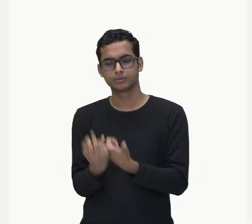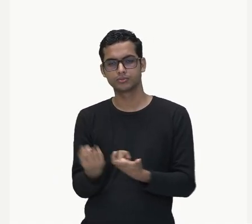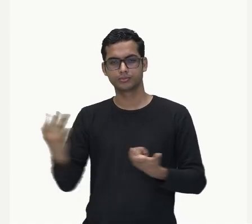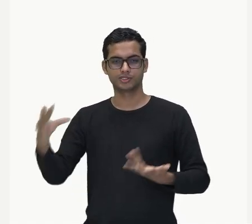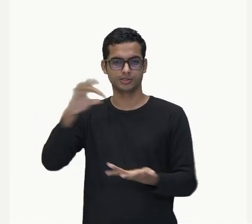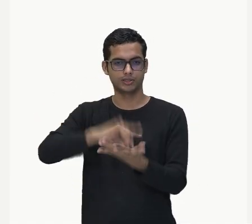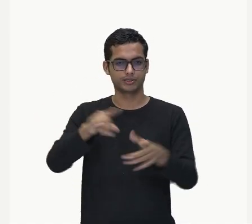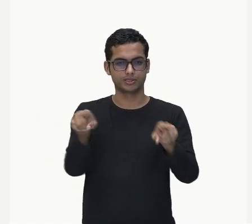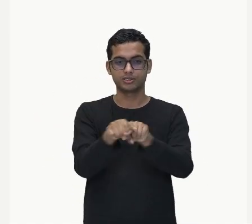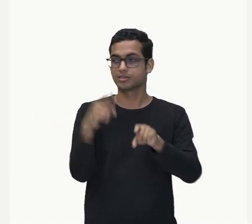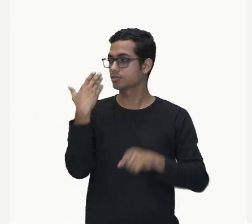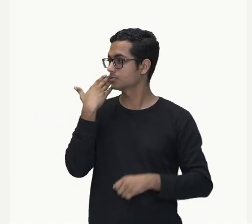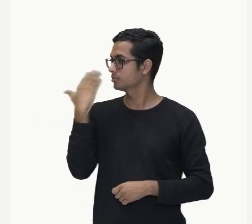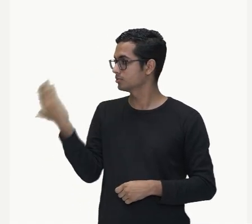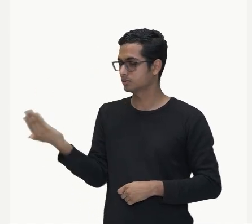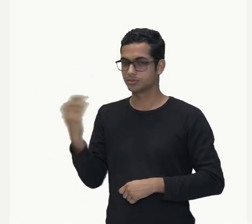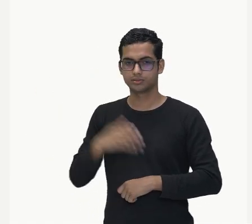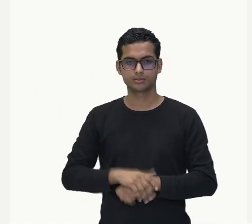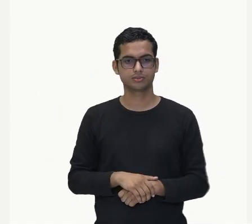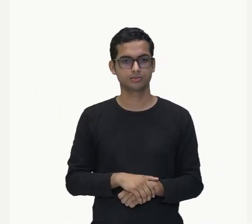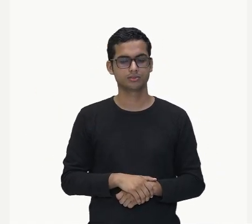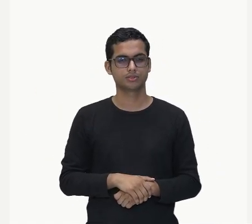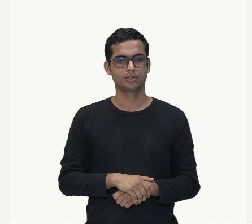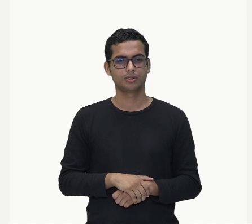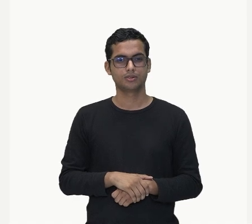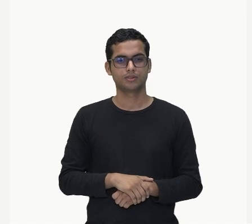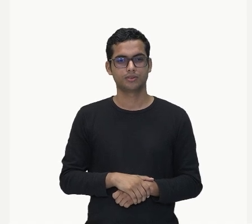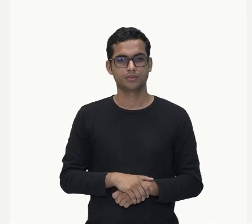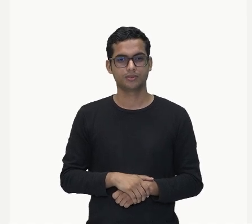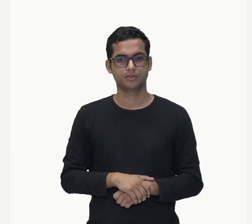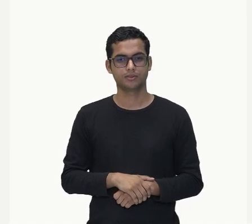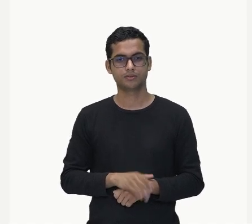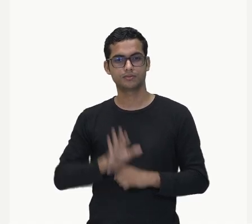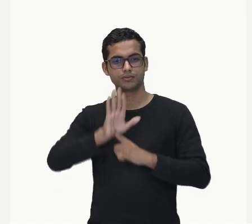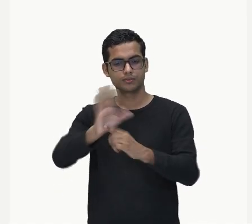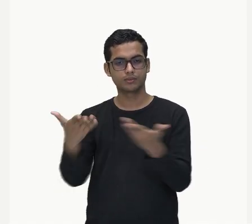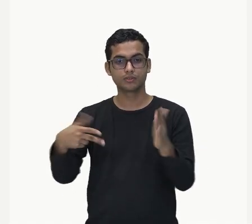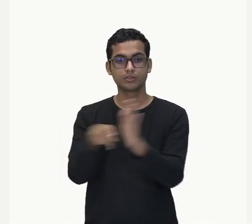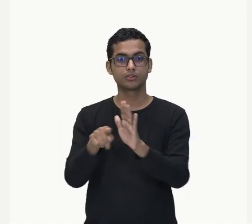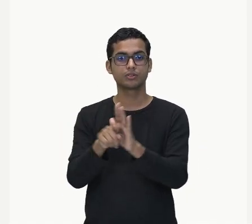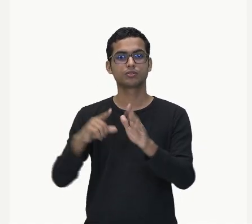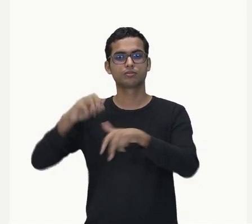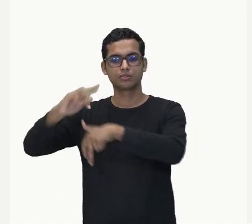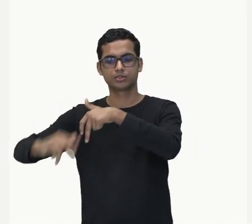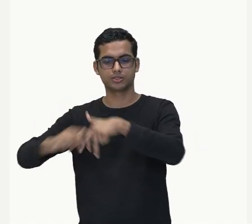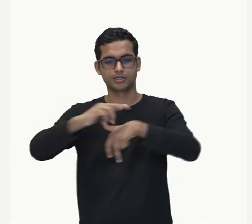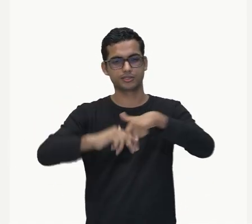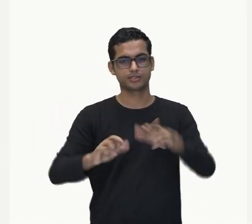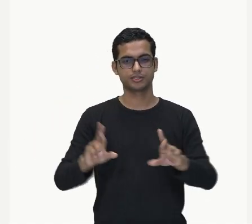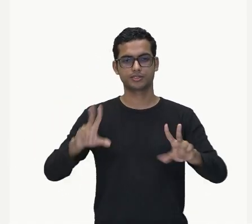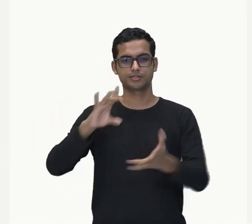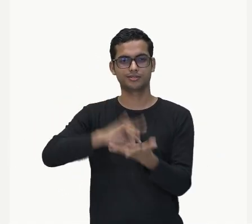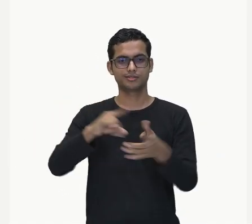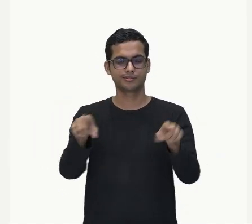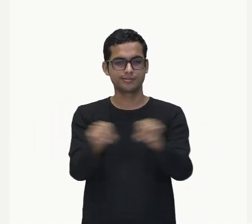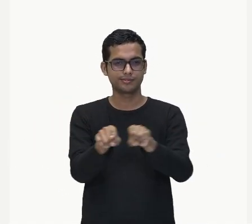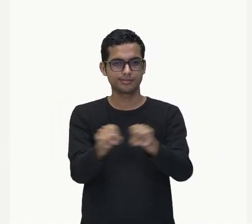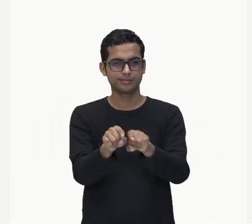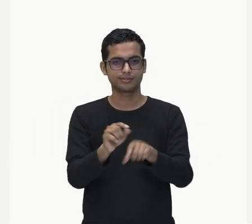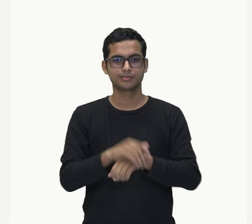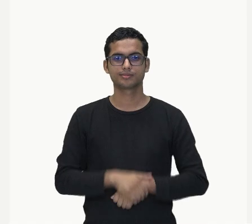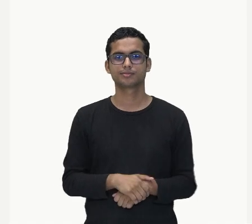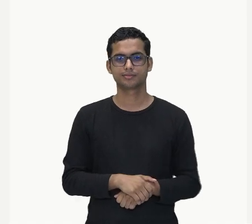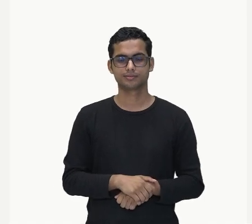Já nessa segunda regra, eu estou falando de diferentes gêneros. O adjetivo